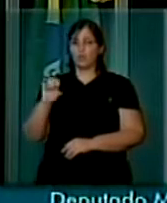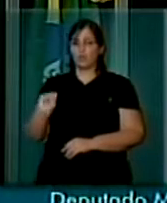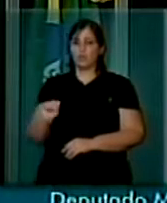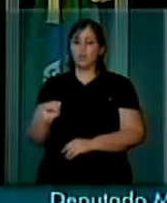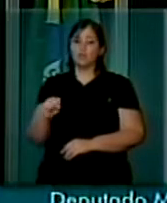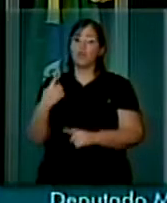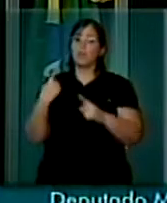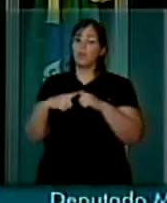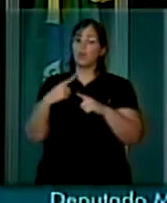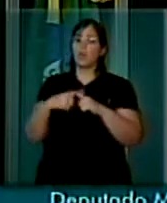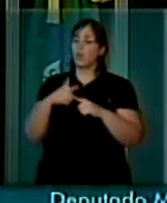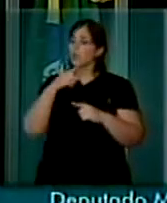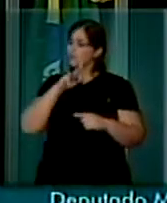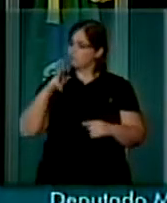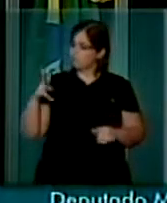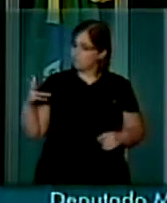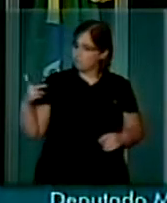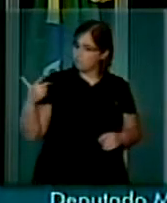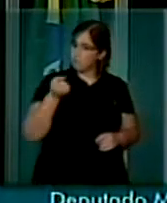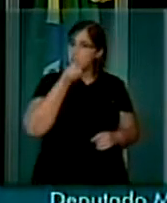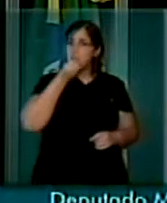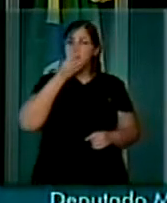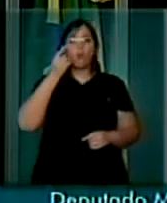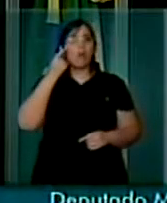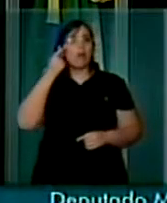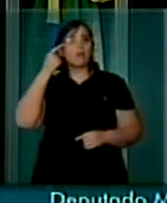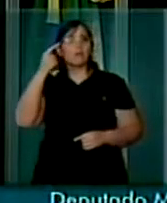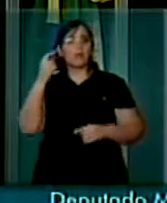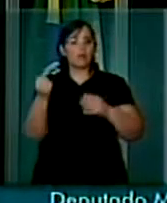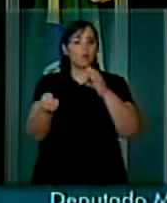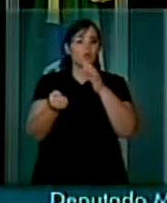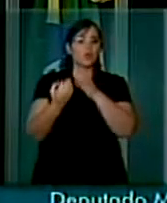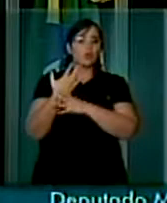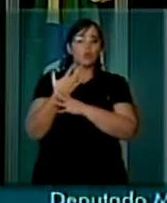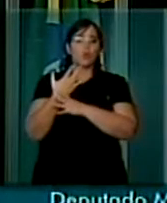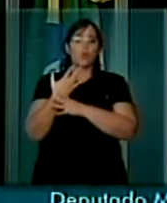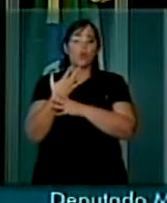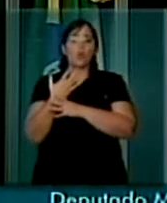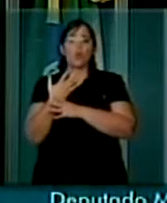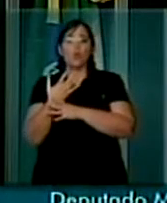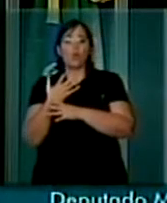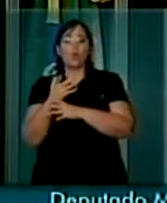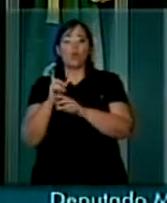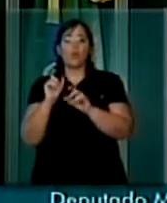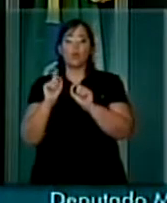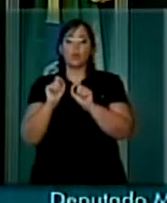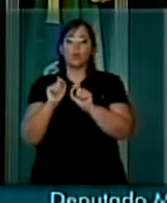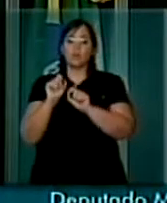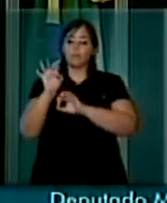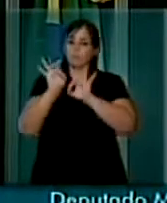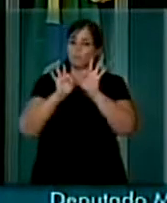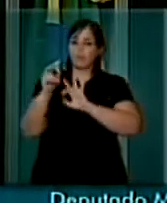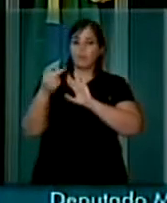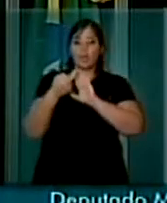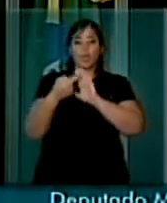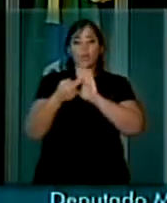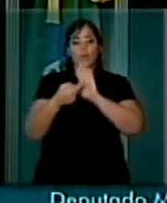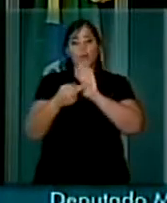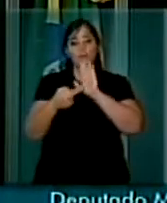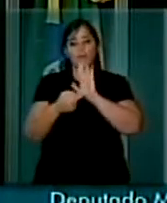ter tido a brilhante iniciativa de regulamentar